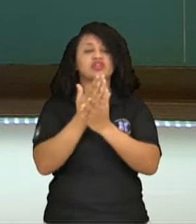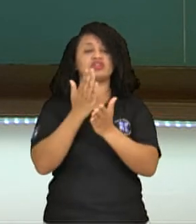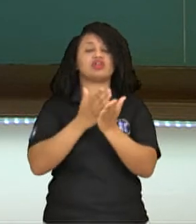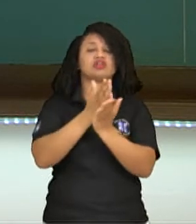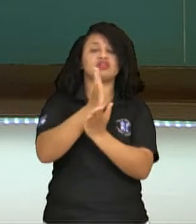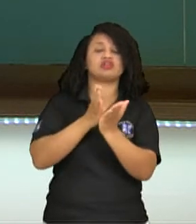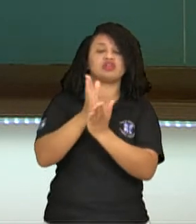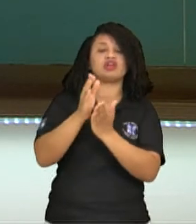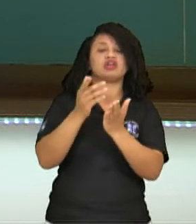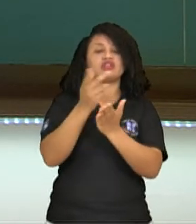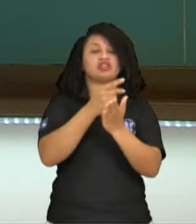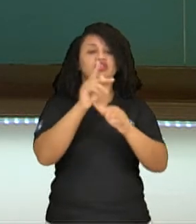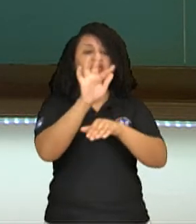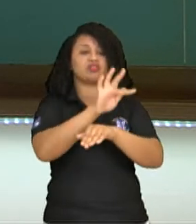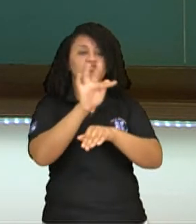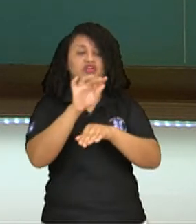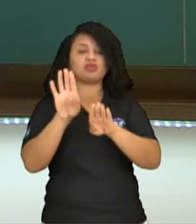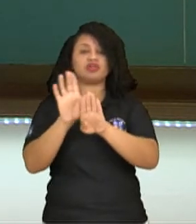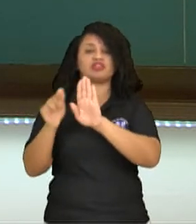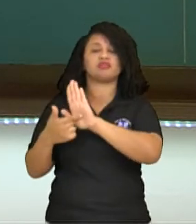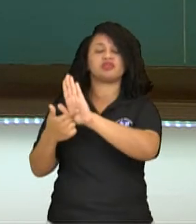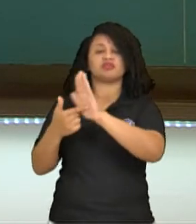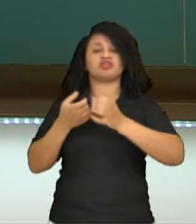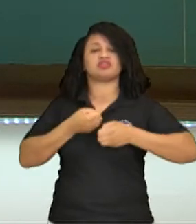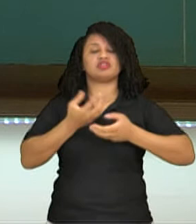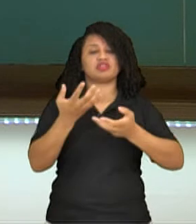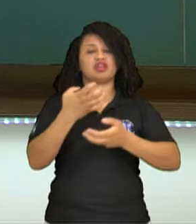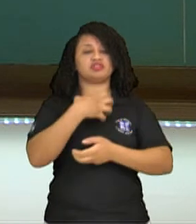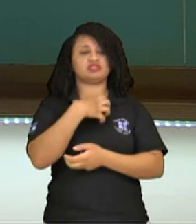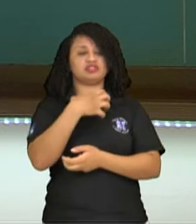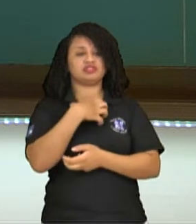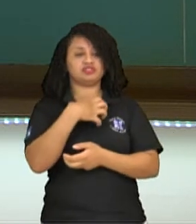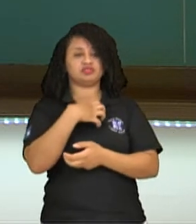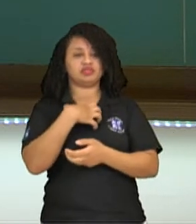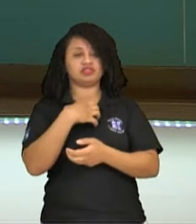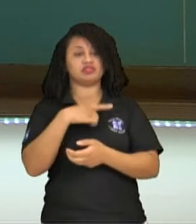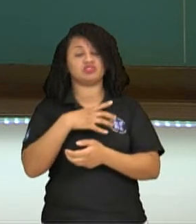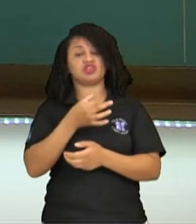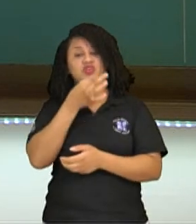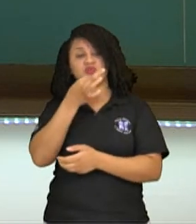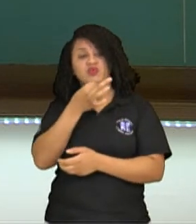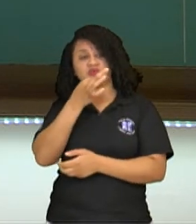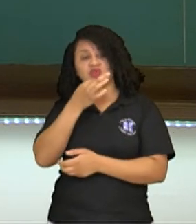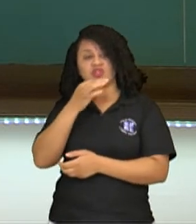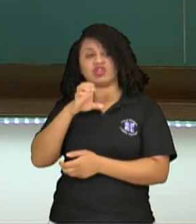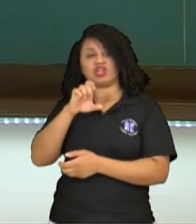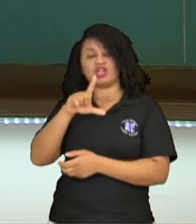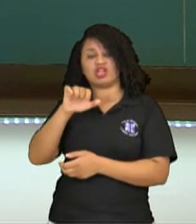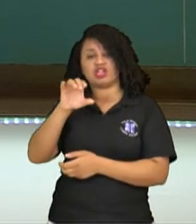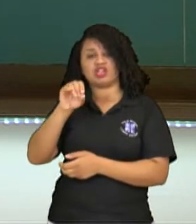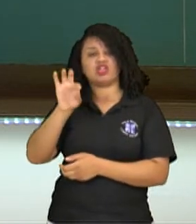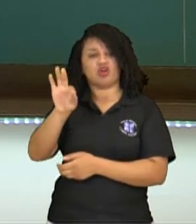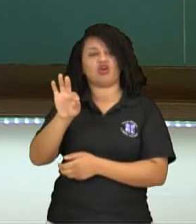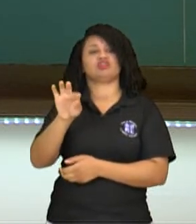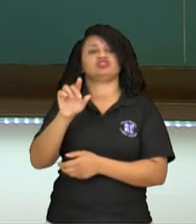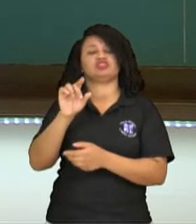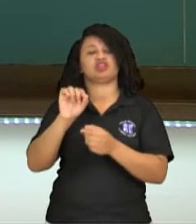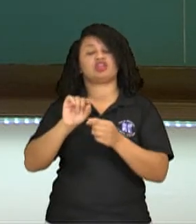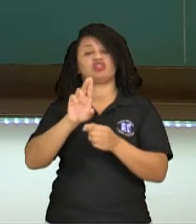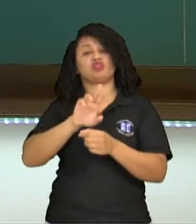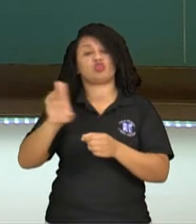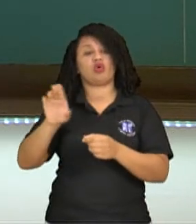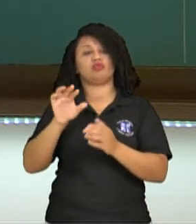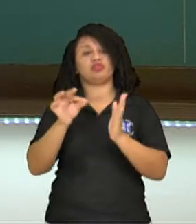e a expressão dos sentimentos, principalmente por Van Gogh ou o Gauguin, tá, crítico de arte britânico, Roger Elliot Frye, que deu esse nome em